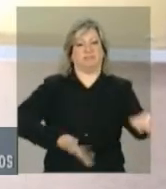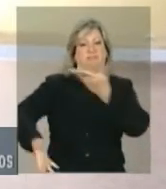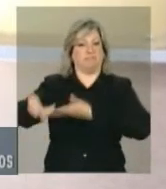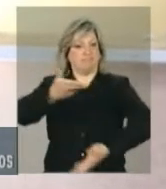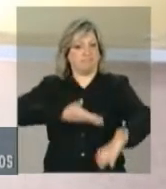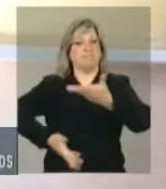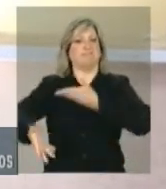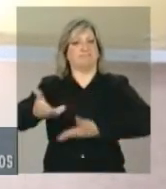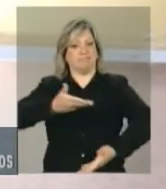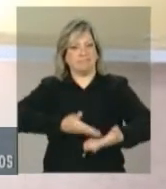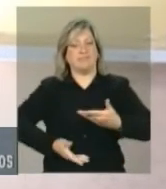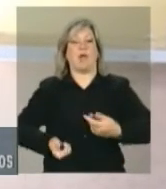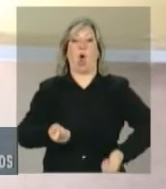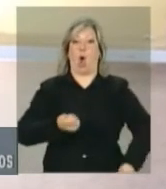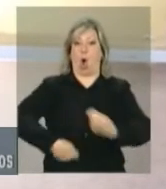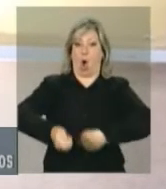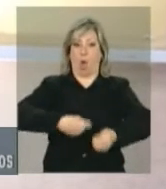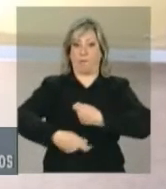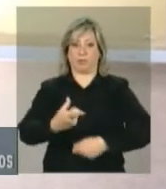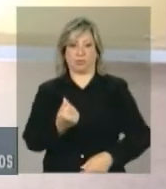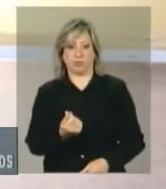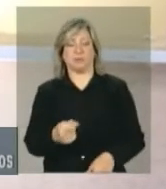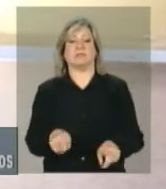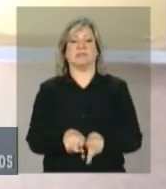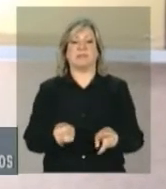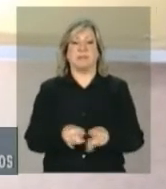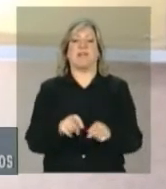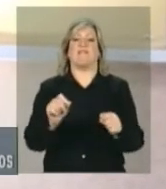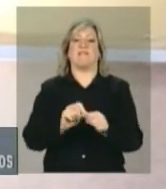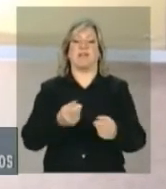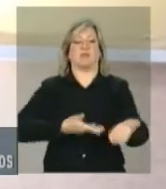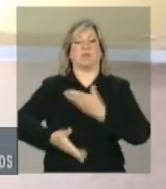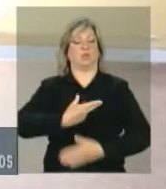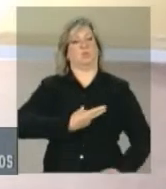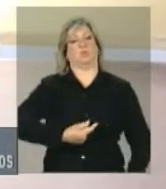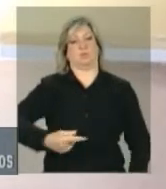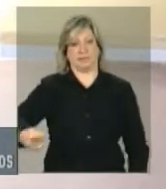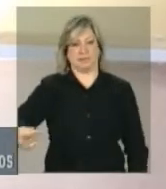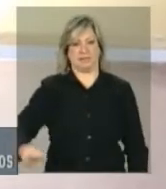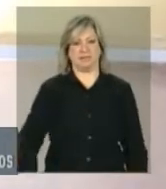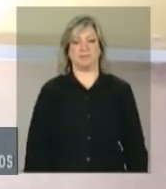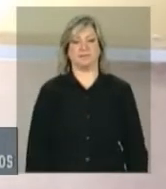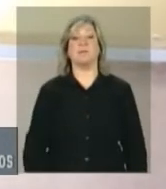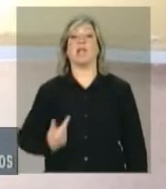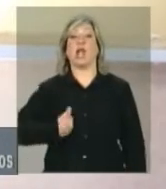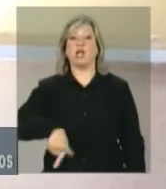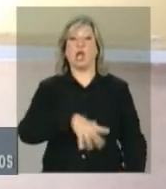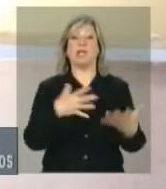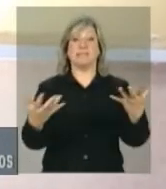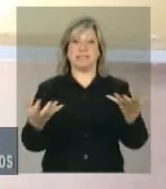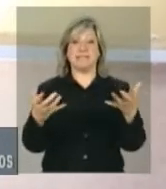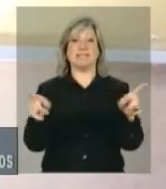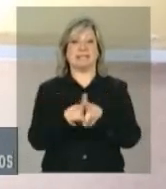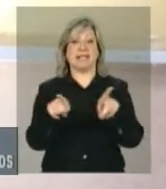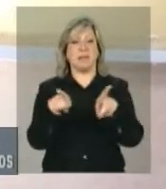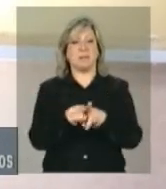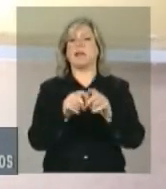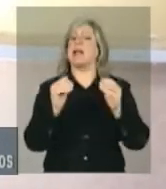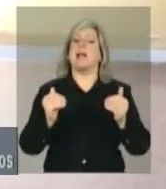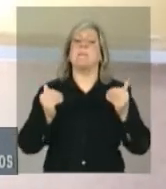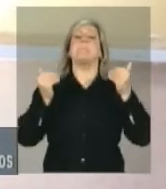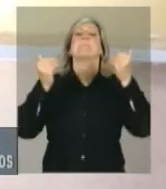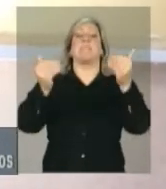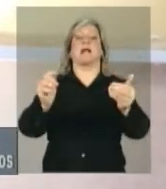comercial e lançam as bases de um relacionamento sustentável. Queremos ir além do